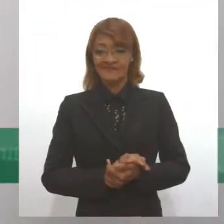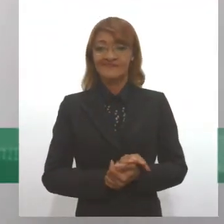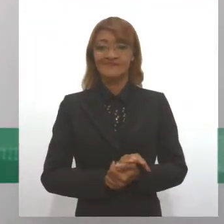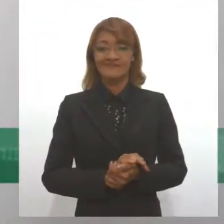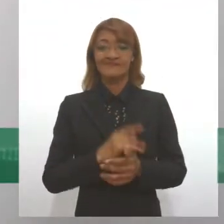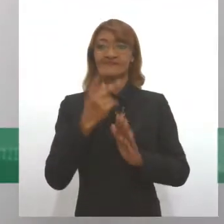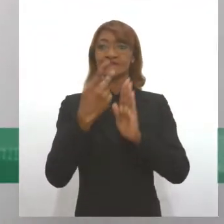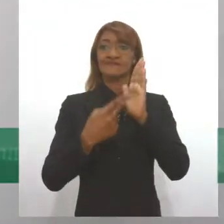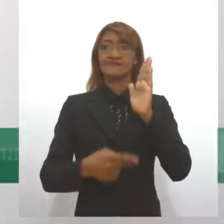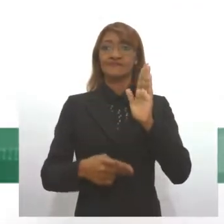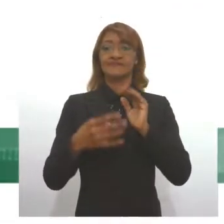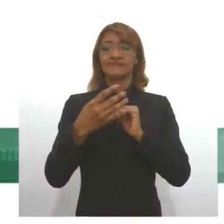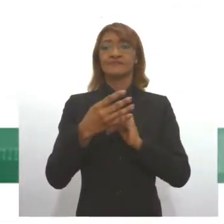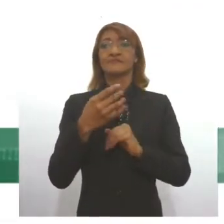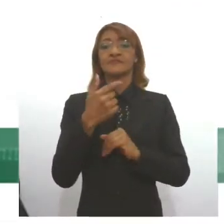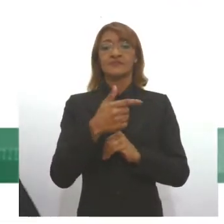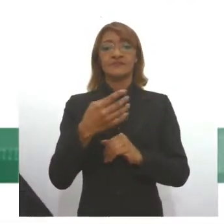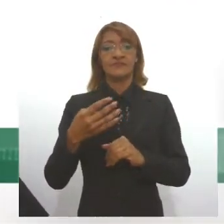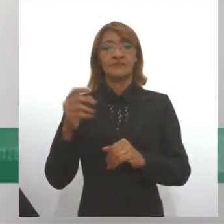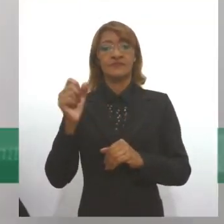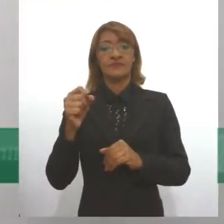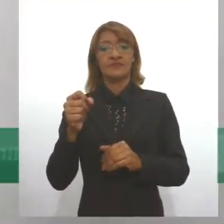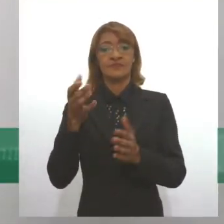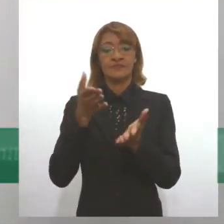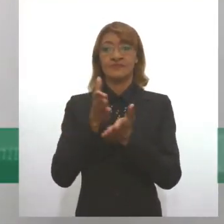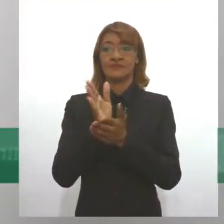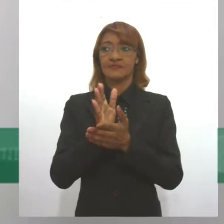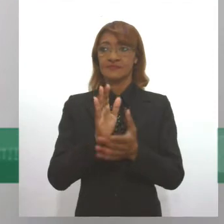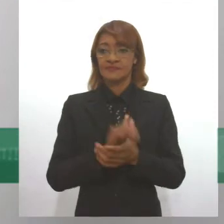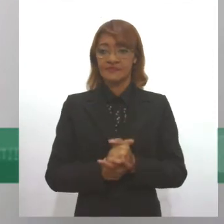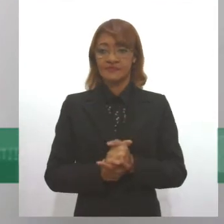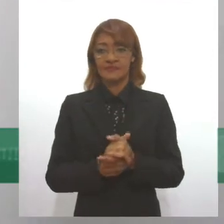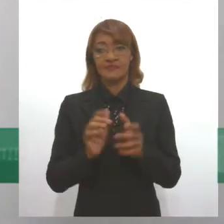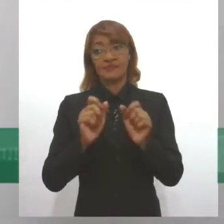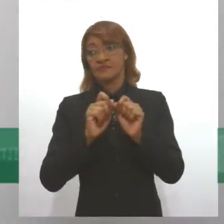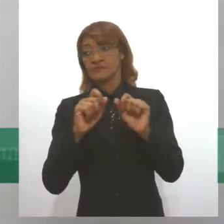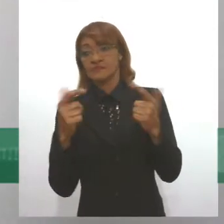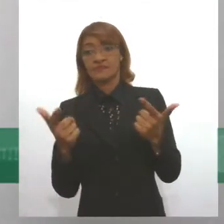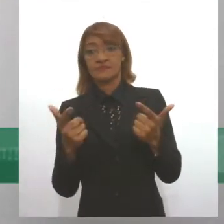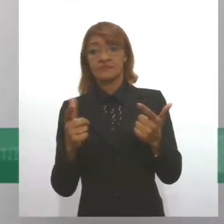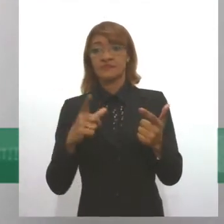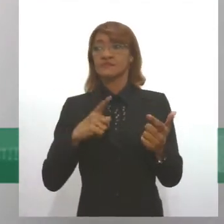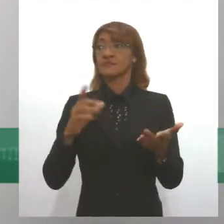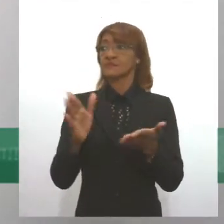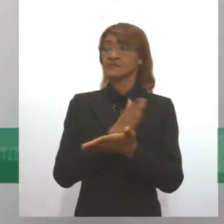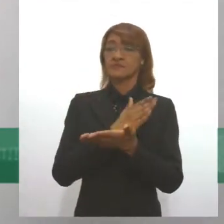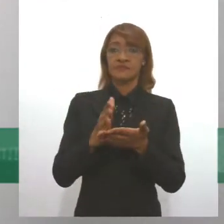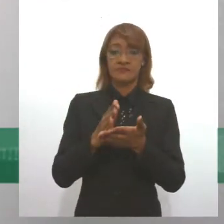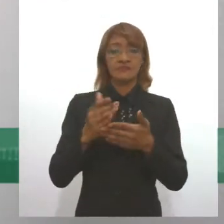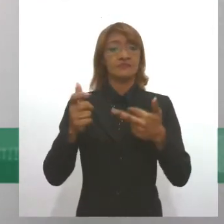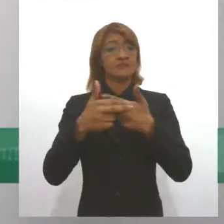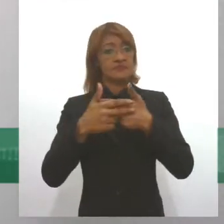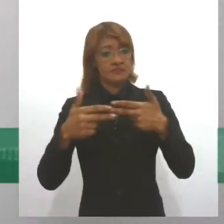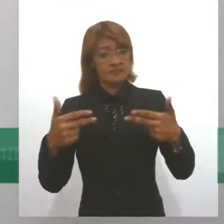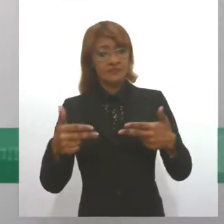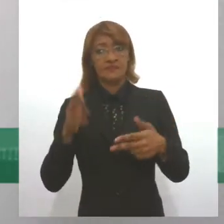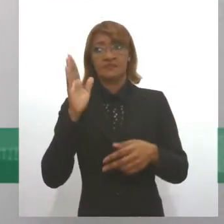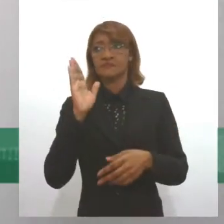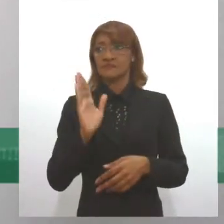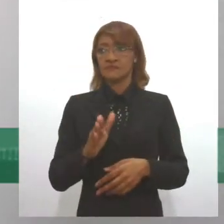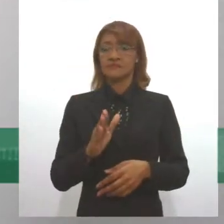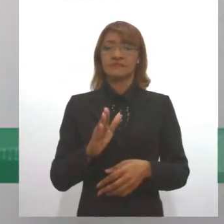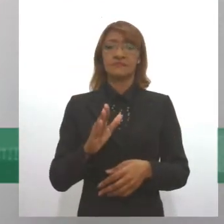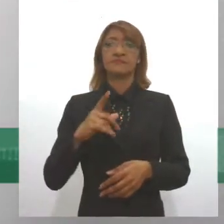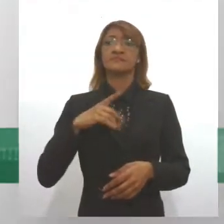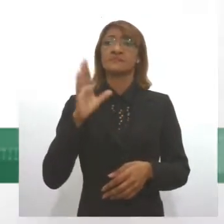248 ser aprovado o nosso amigo Paulo Paim. Lógico que tem muitas coisas que têm que ser atualizadas, né? A gente vê também que